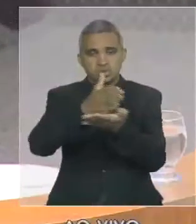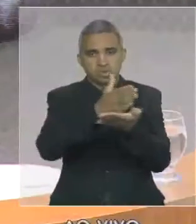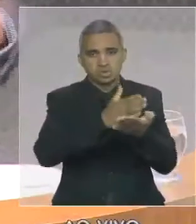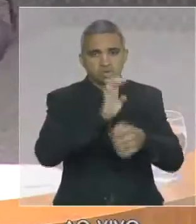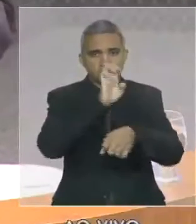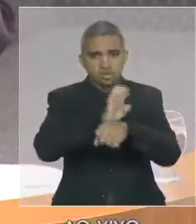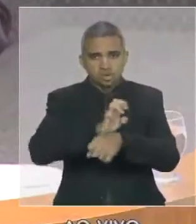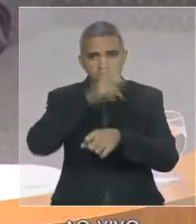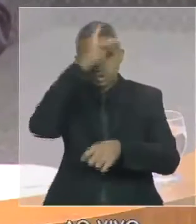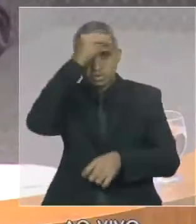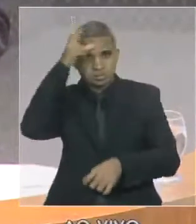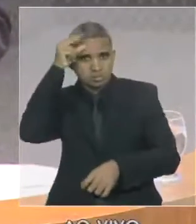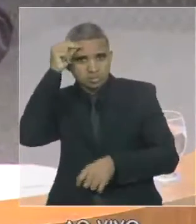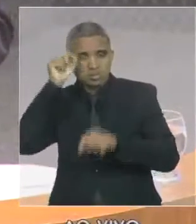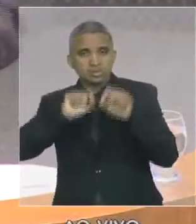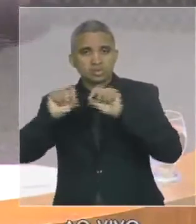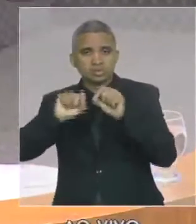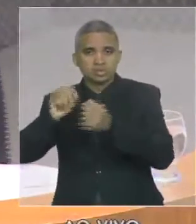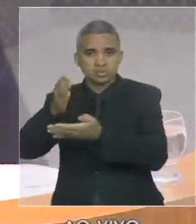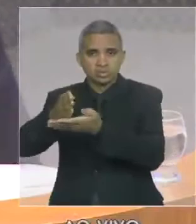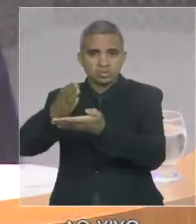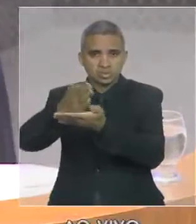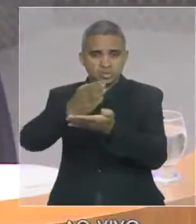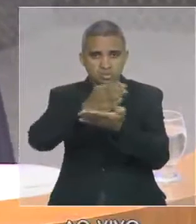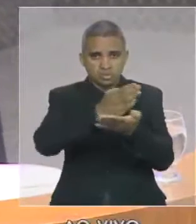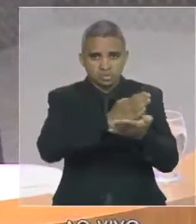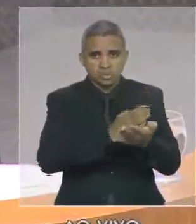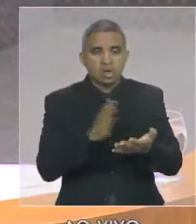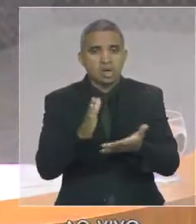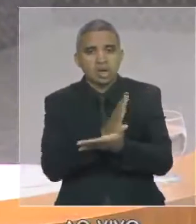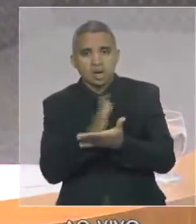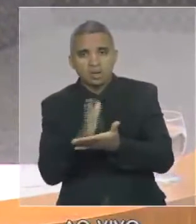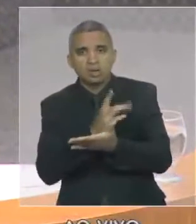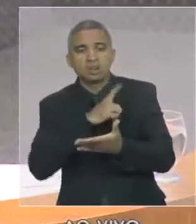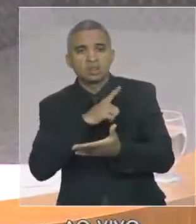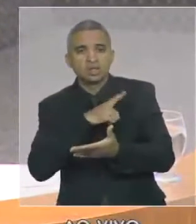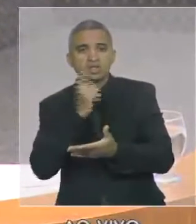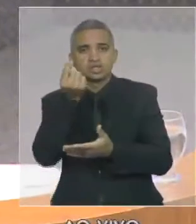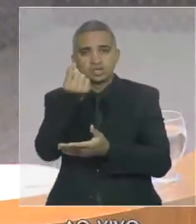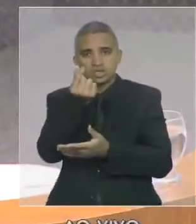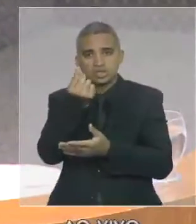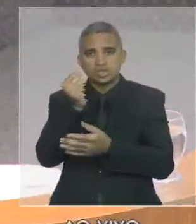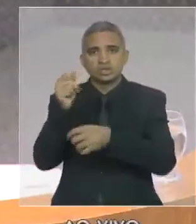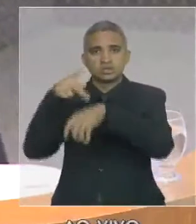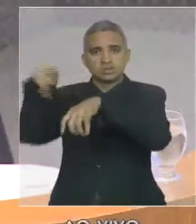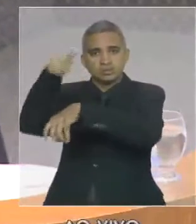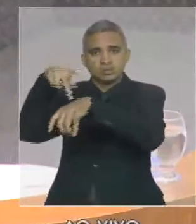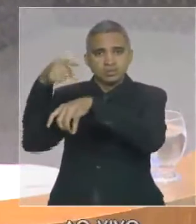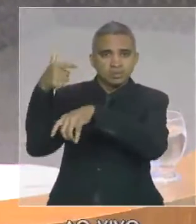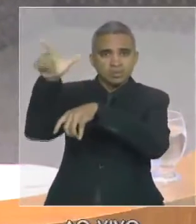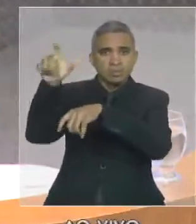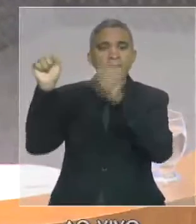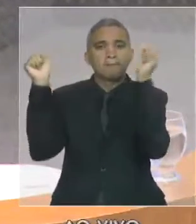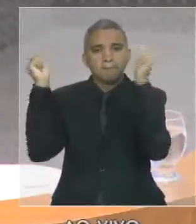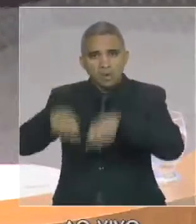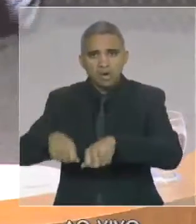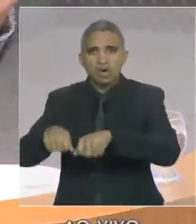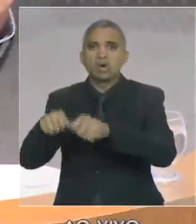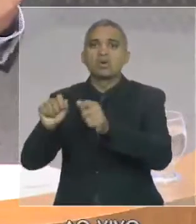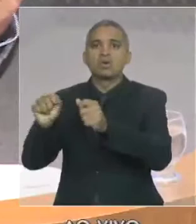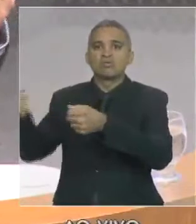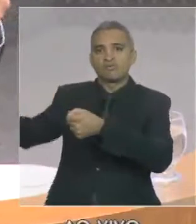oriundos da repatriação. Aqueles que têm recursos no exterior podem, hoje, repatriar os seus recursos